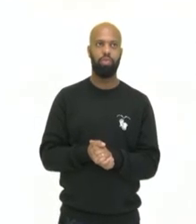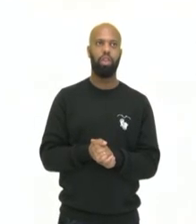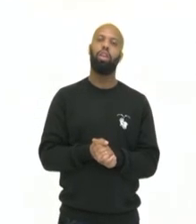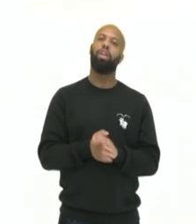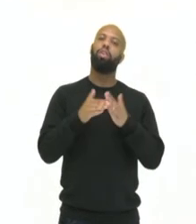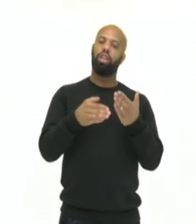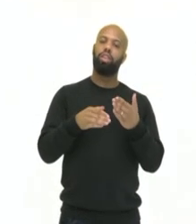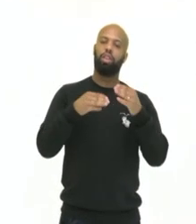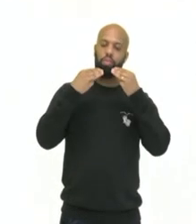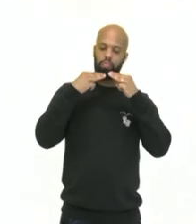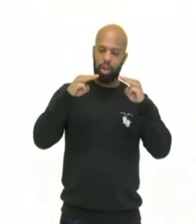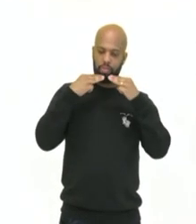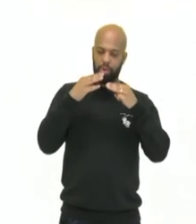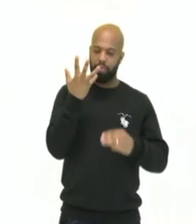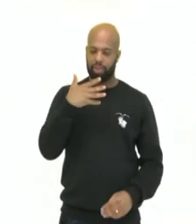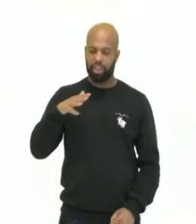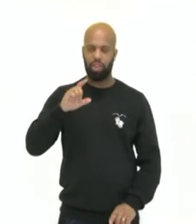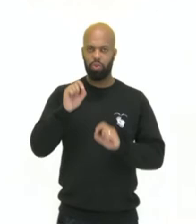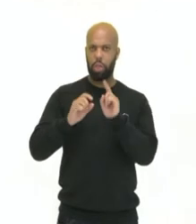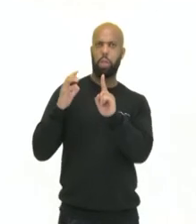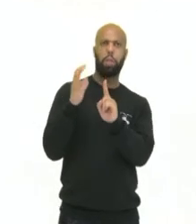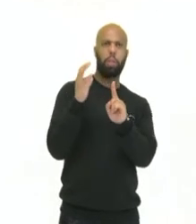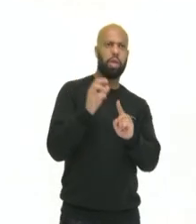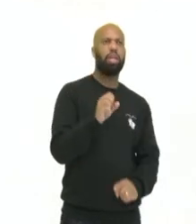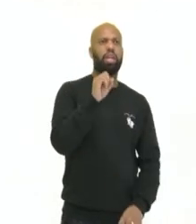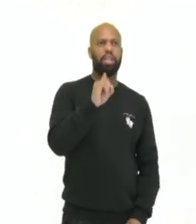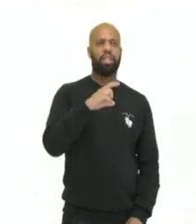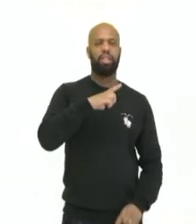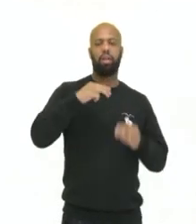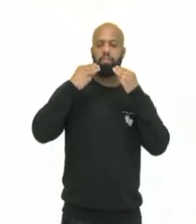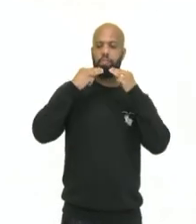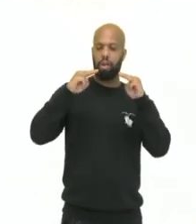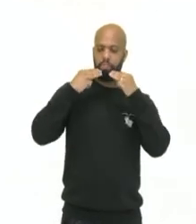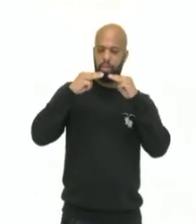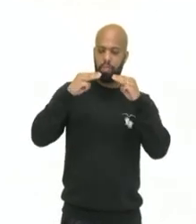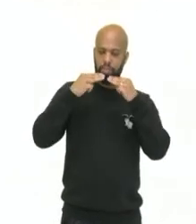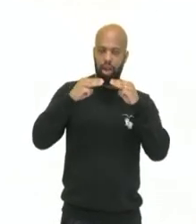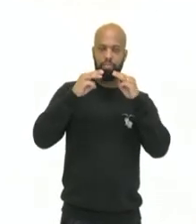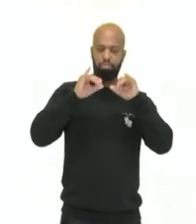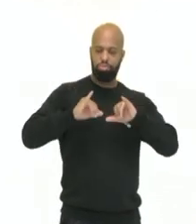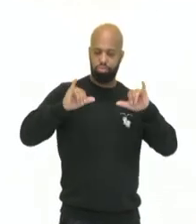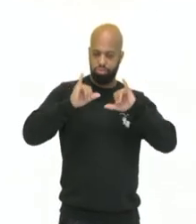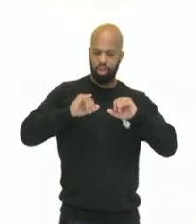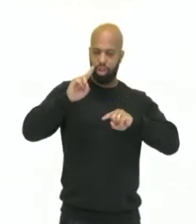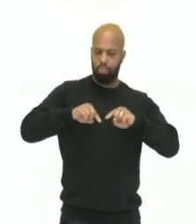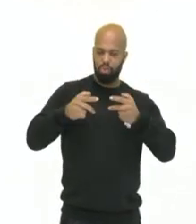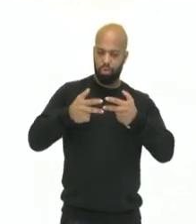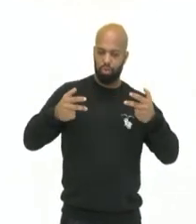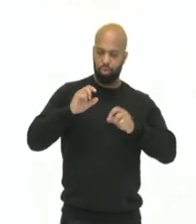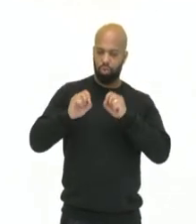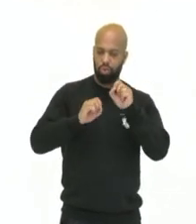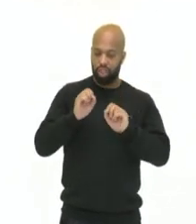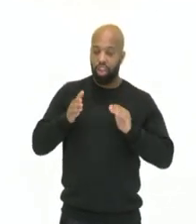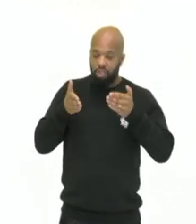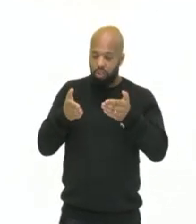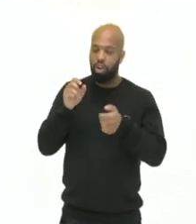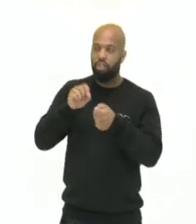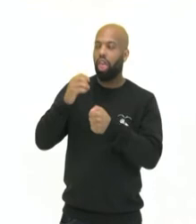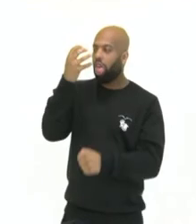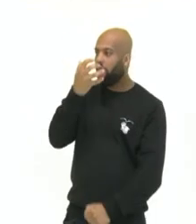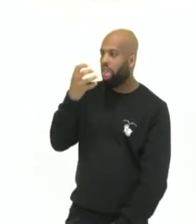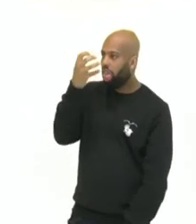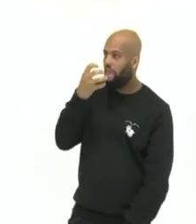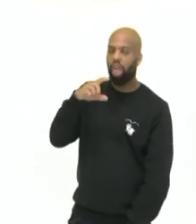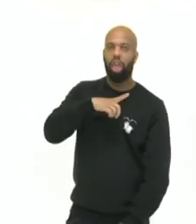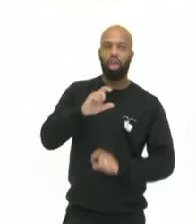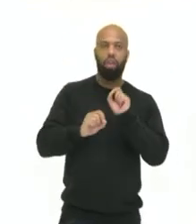publicidade infantil se torna abusiva quando o marketing e a divulgação do produto focam em convencer a criança por meio de